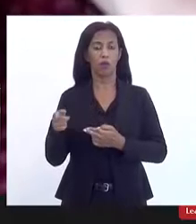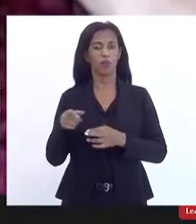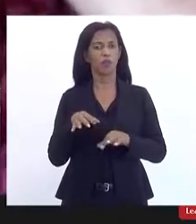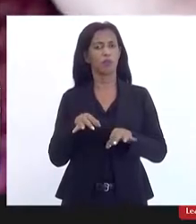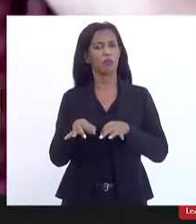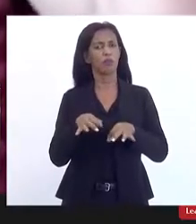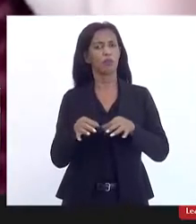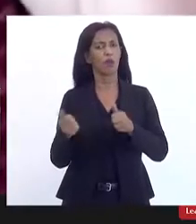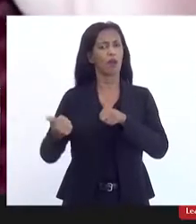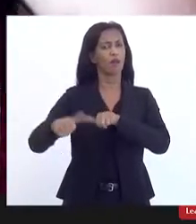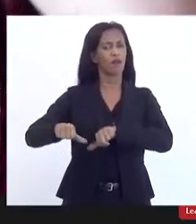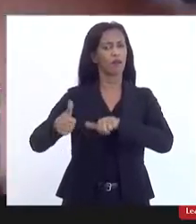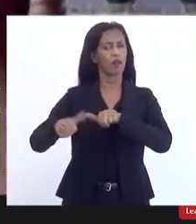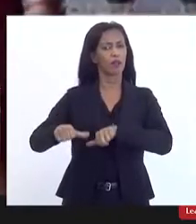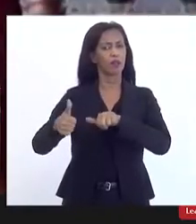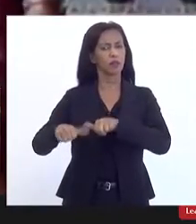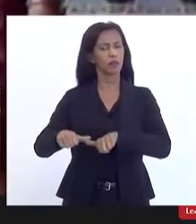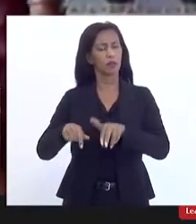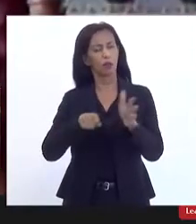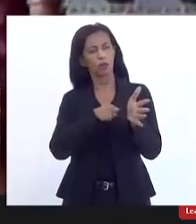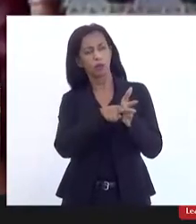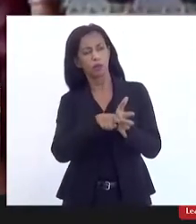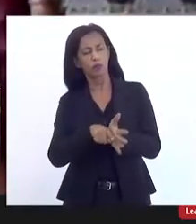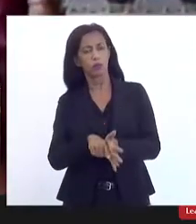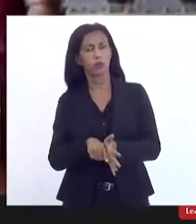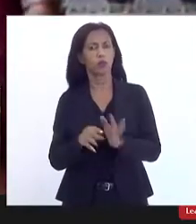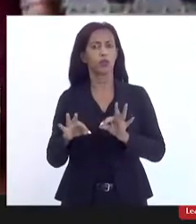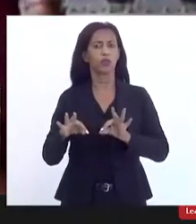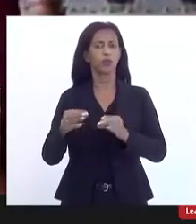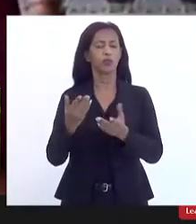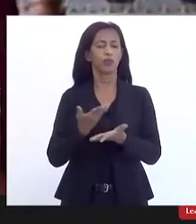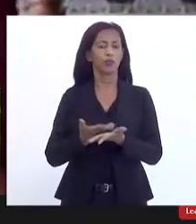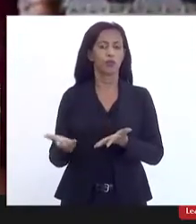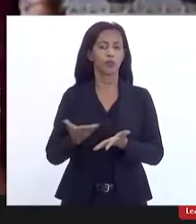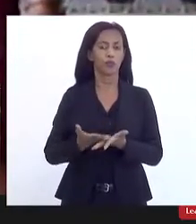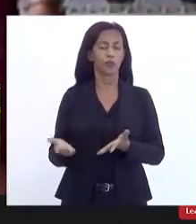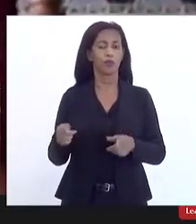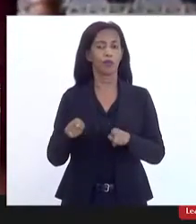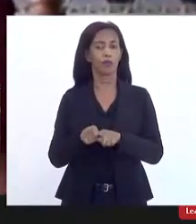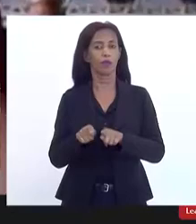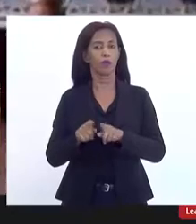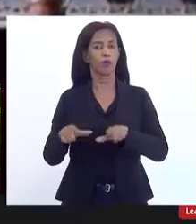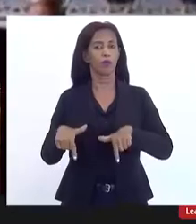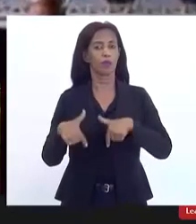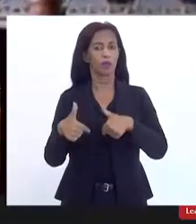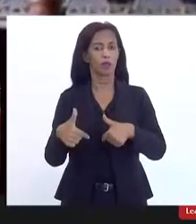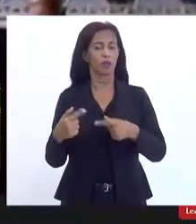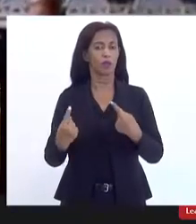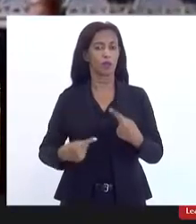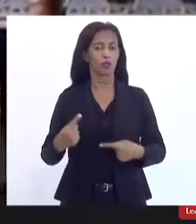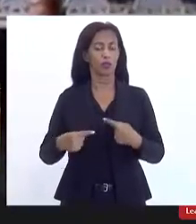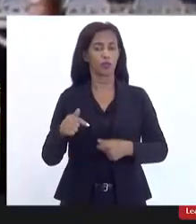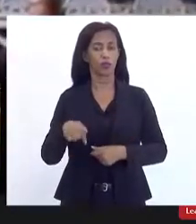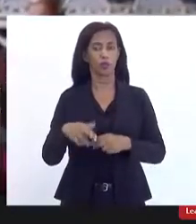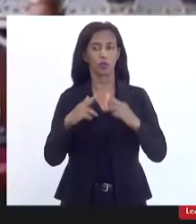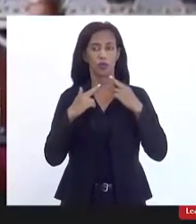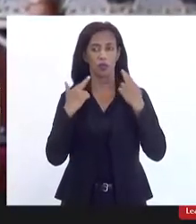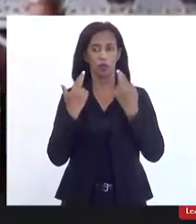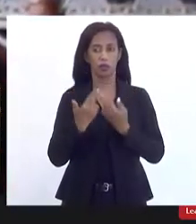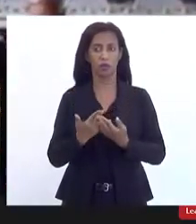avaliação dos encaminhamentos e também das ações discutidas nessa audiência